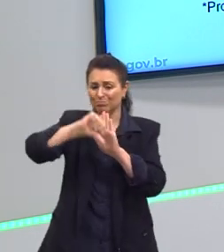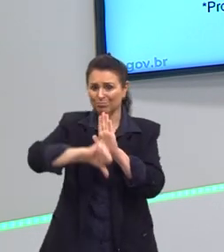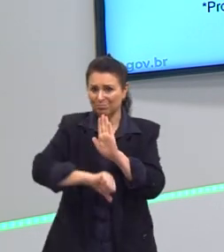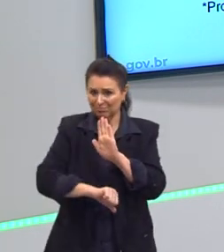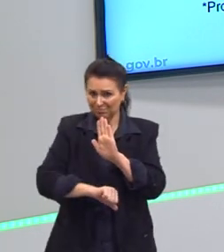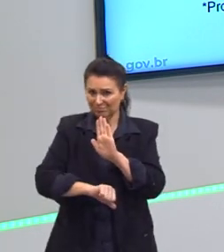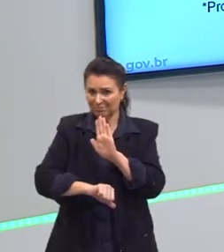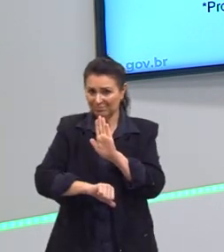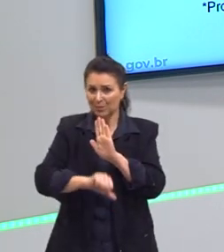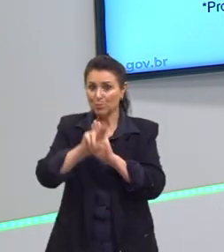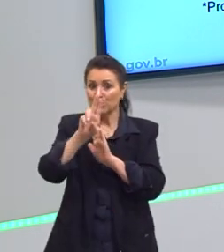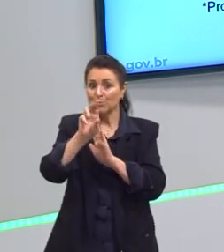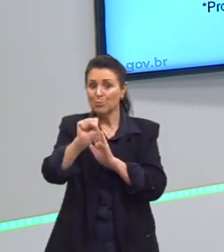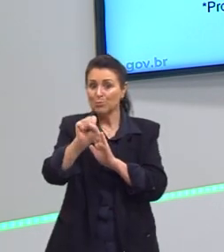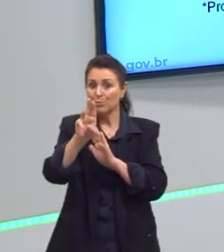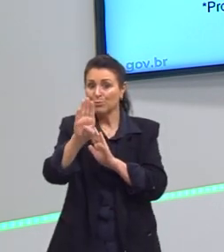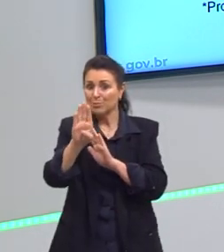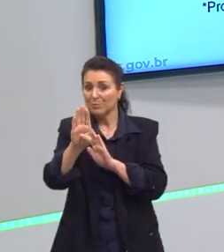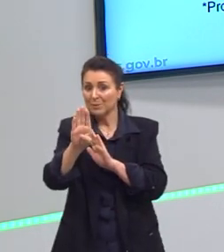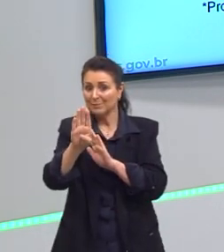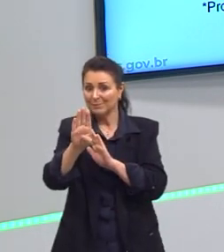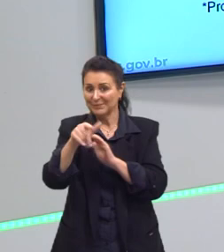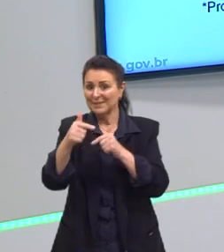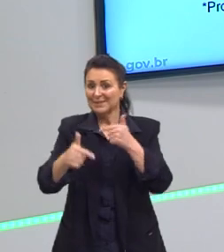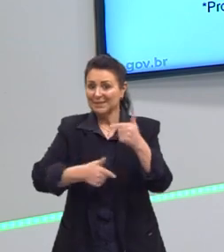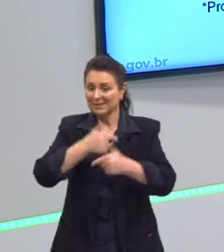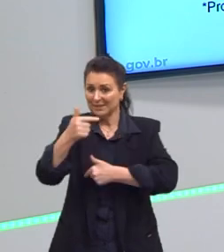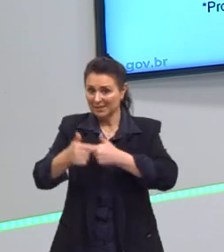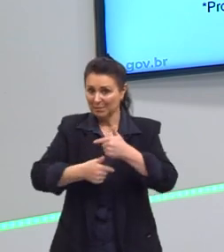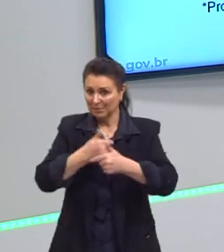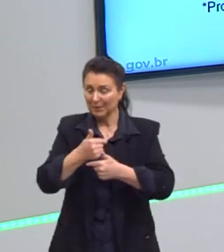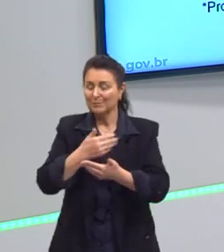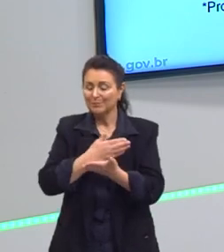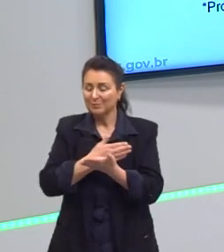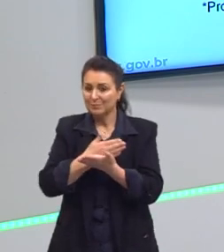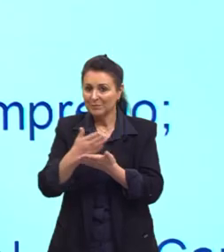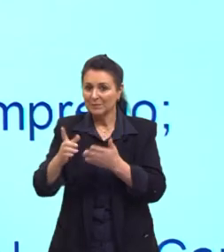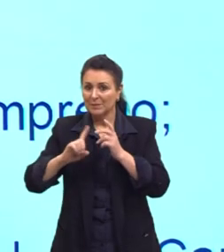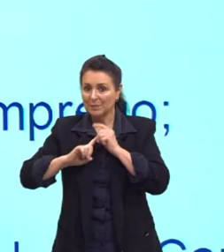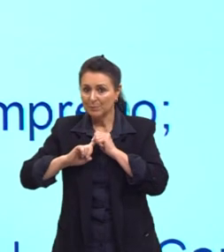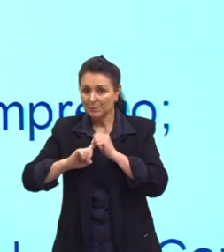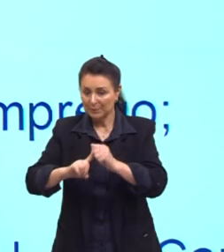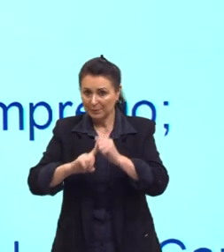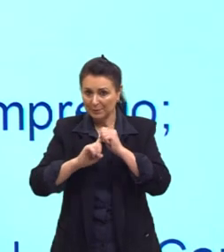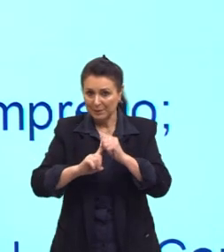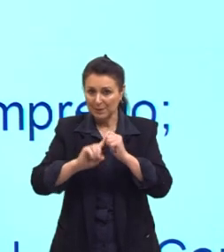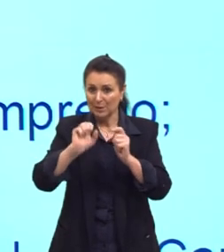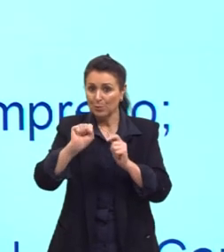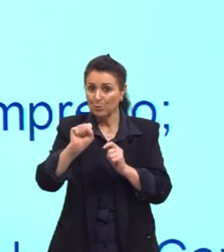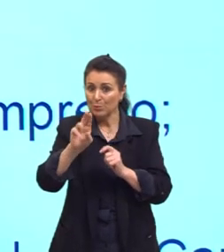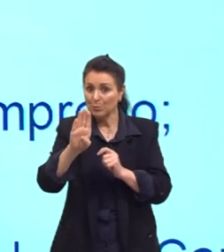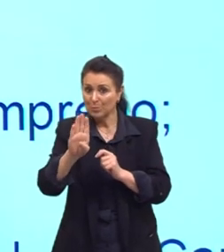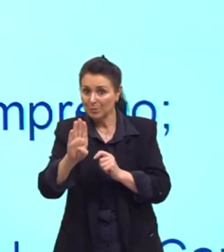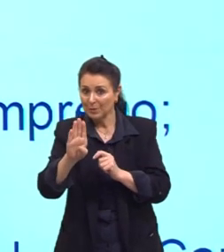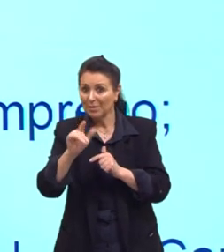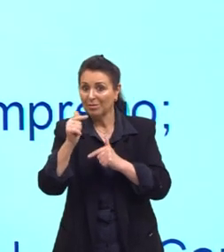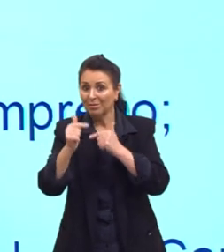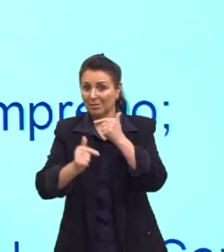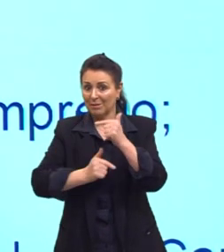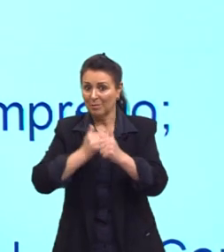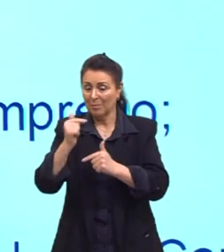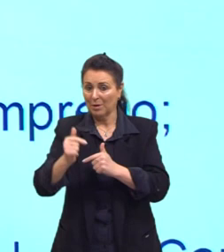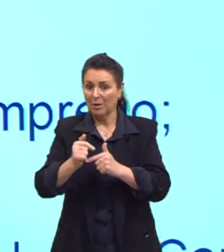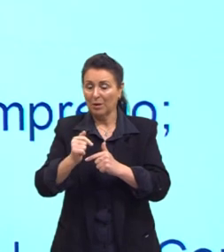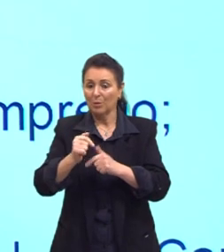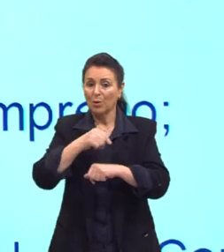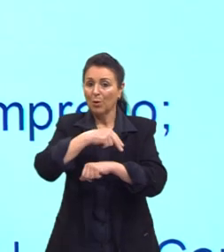o que está acontecendo, o que vem ocorrendo com a questão, principalmente, do subemprego, subemprego, em o Estado garante